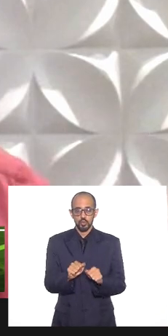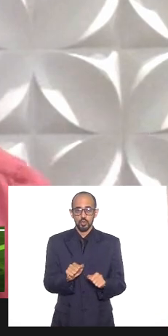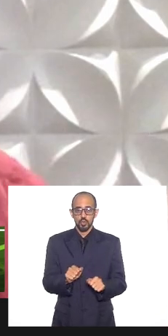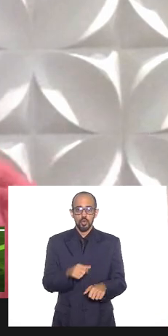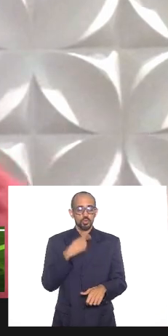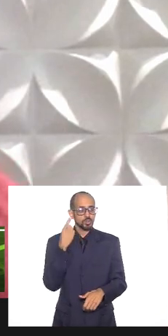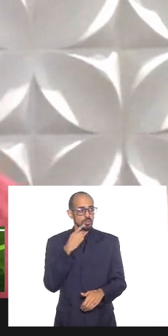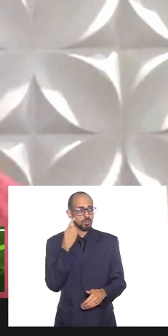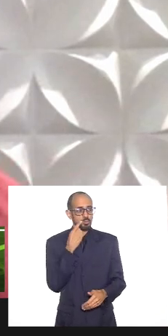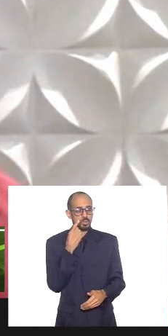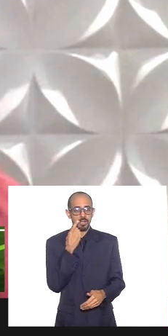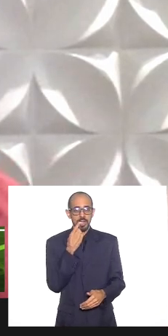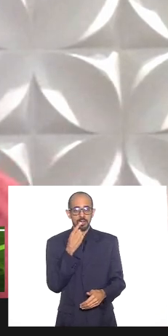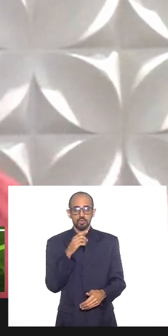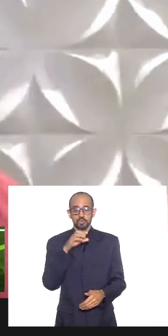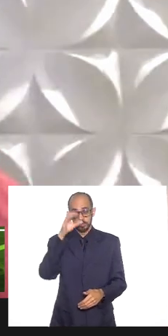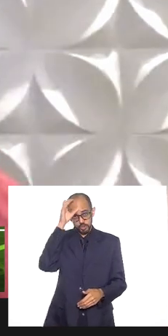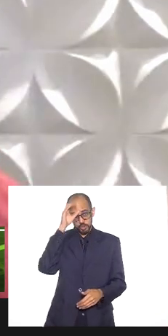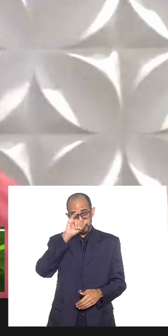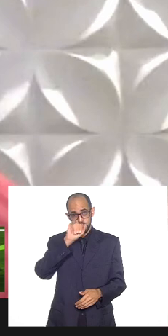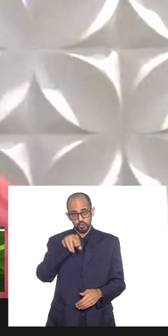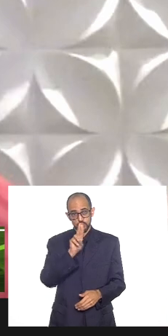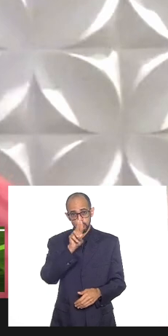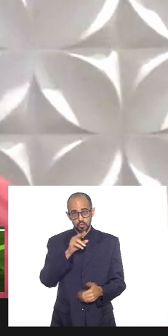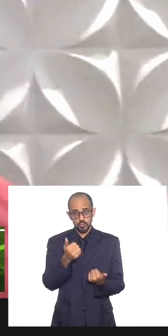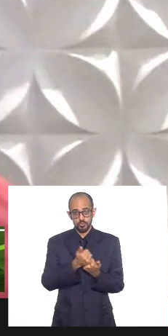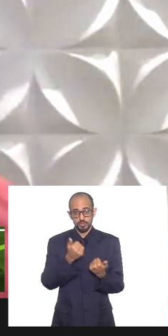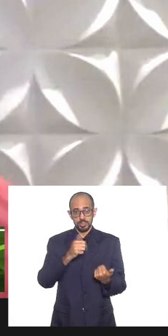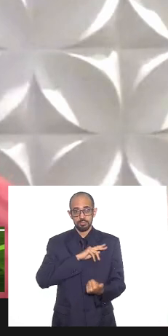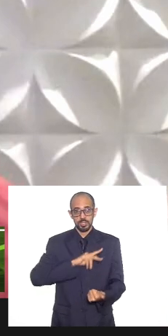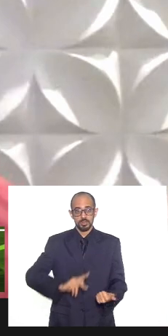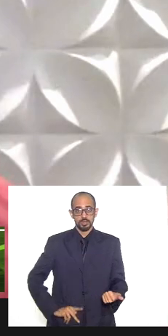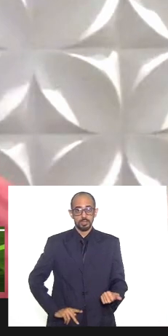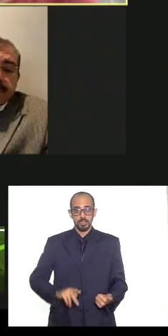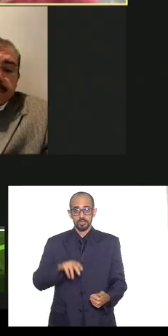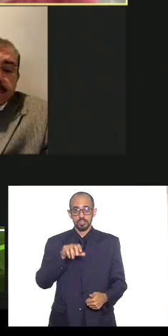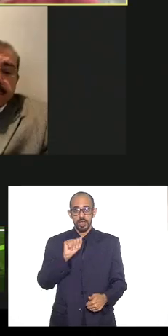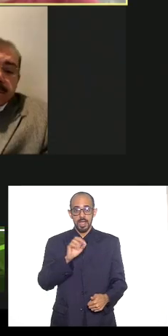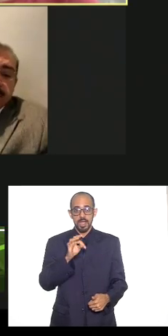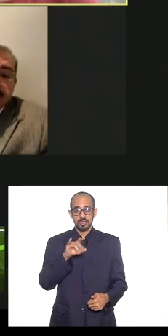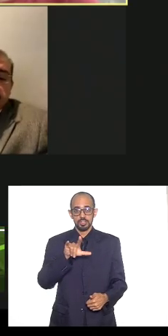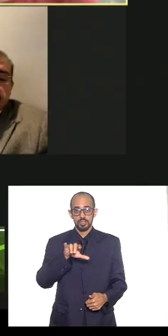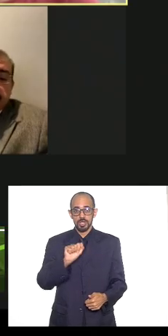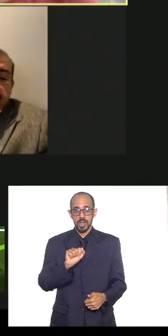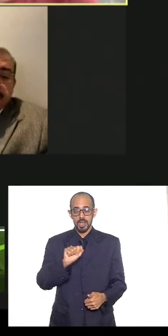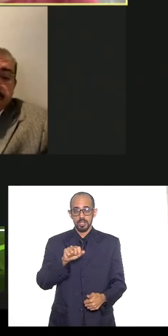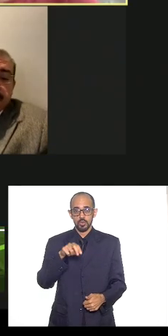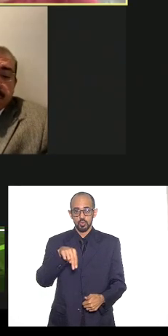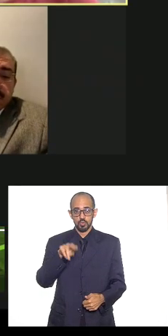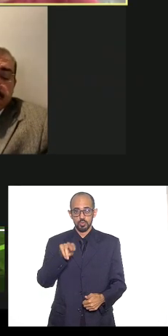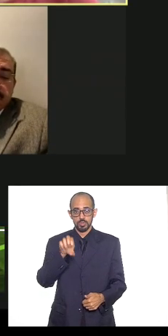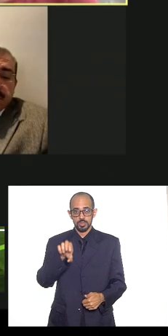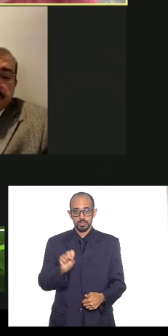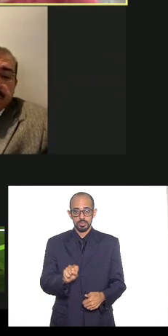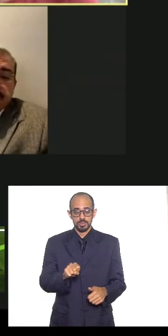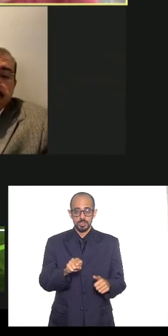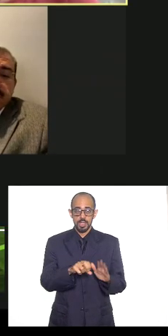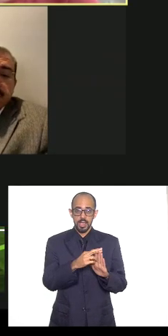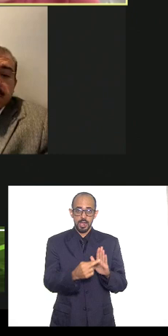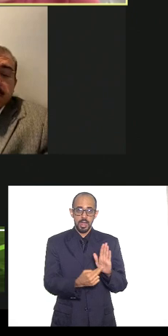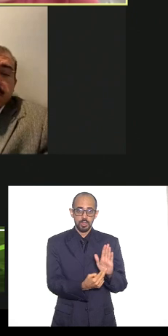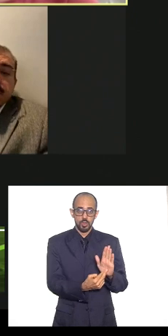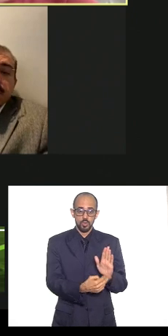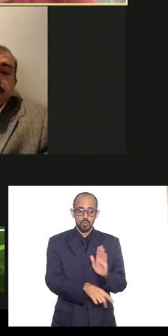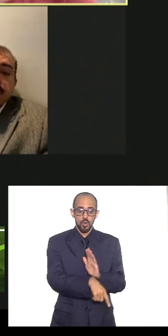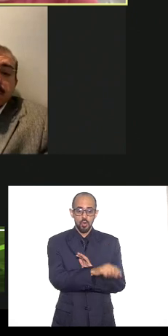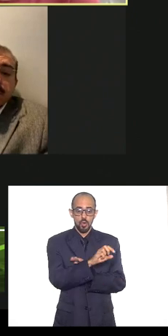deputados, deputada Tia Ju, vice-presidente, deputado Atila Nunes, relator, deputada Mônica Francisco,